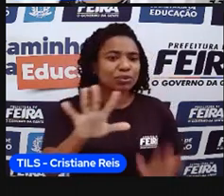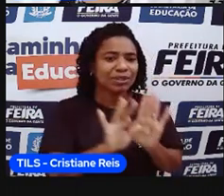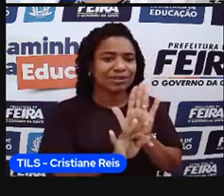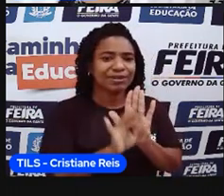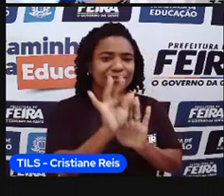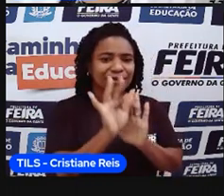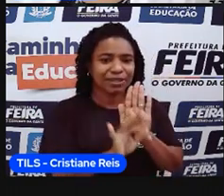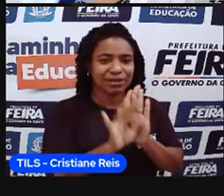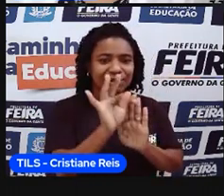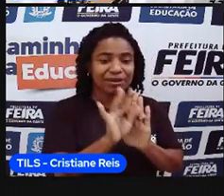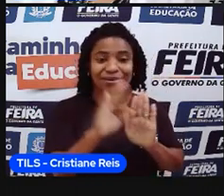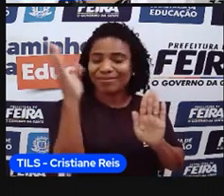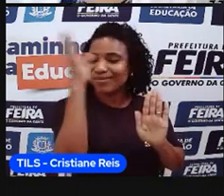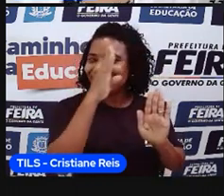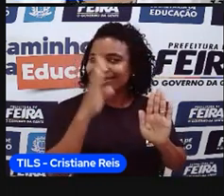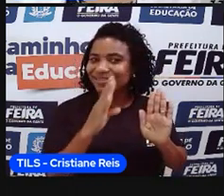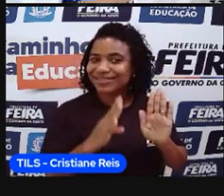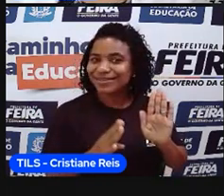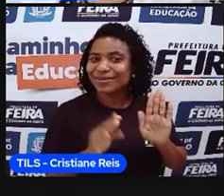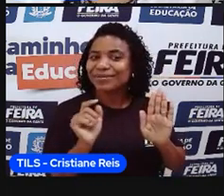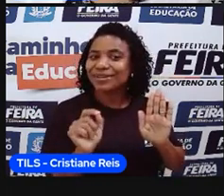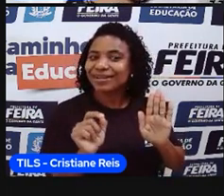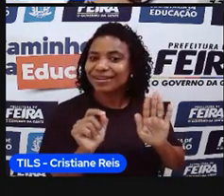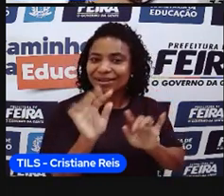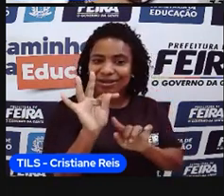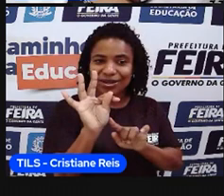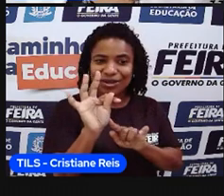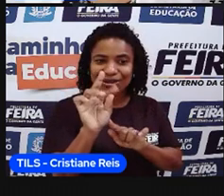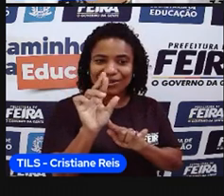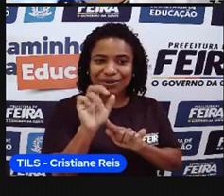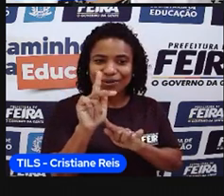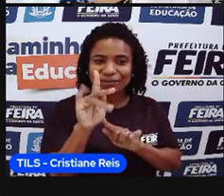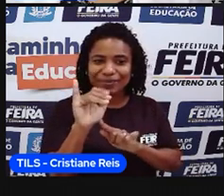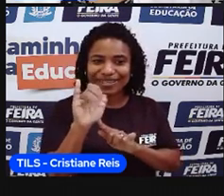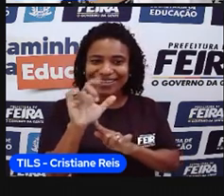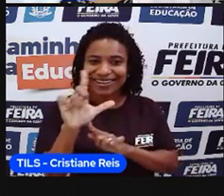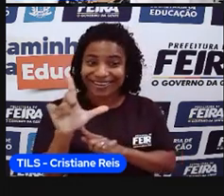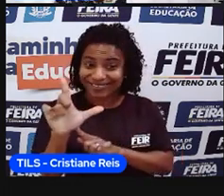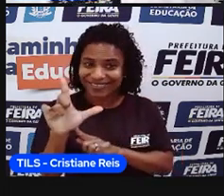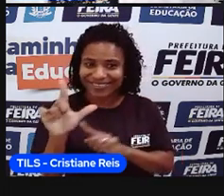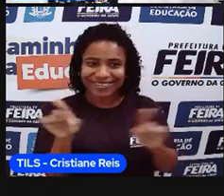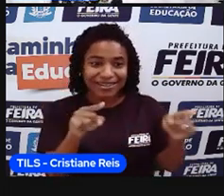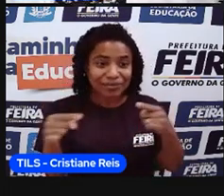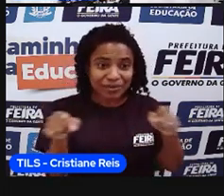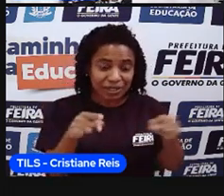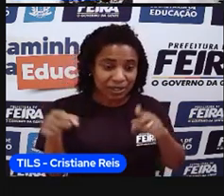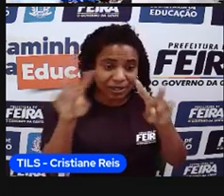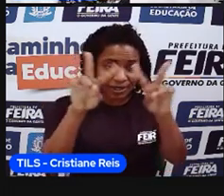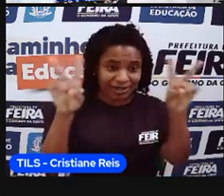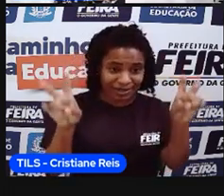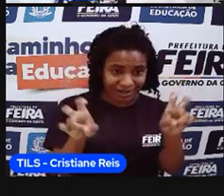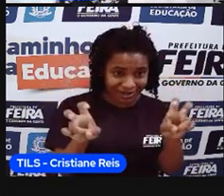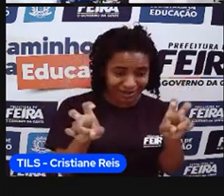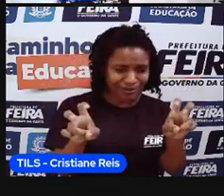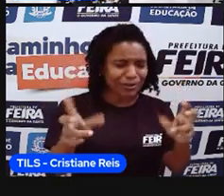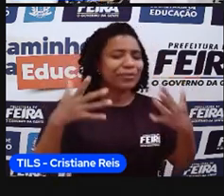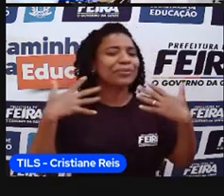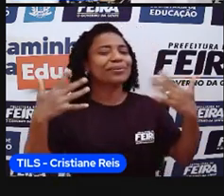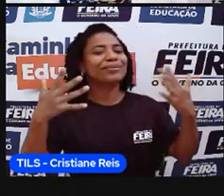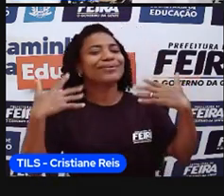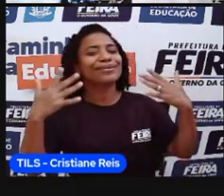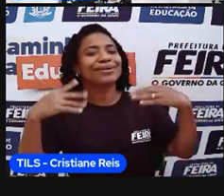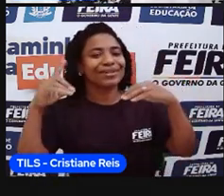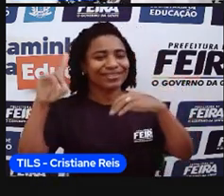Brasil é um país tropical. Tem até aquela musiquinha, né, moro num país tropical, abençoado por Deus e bonito por